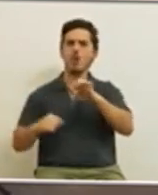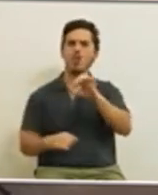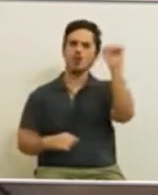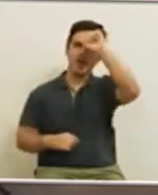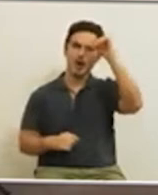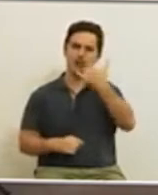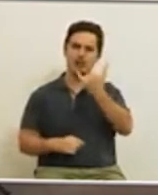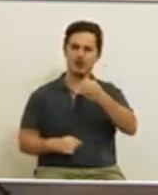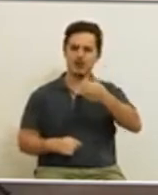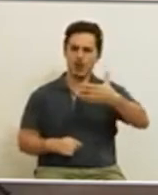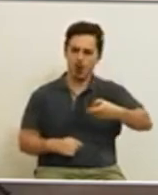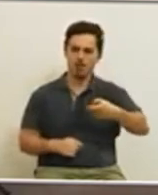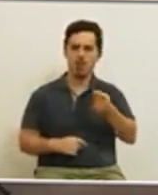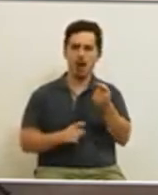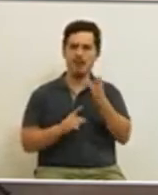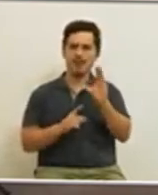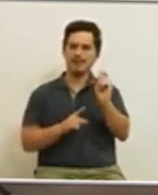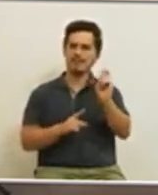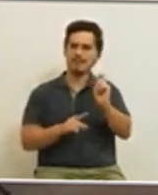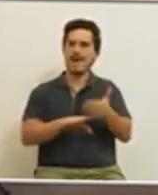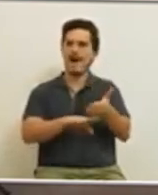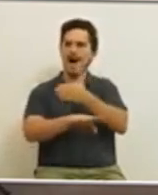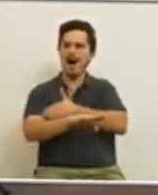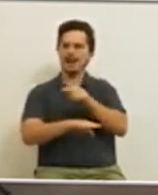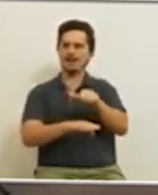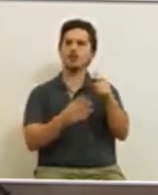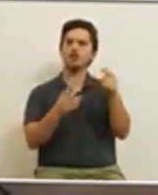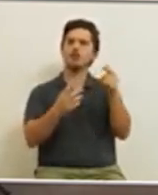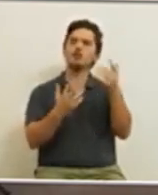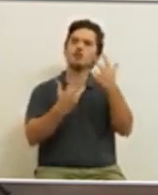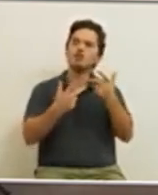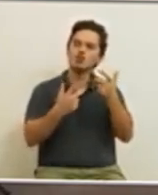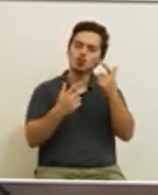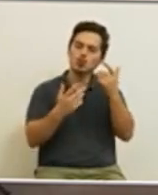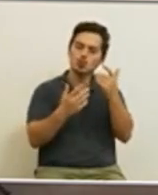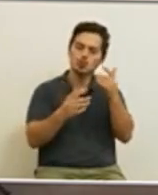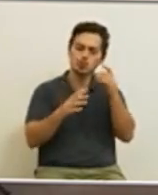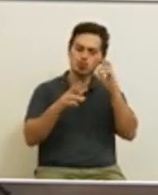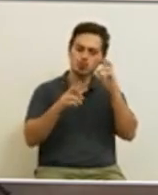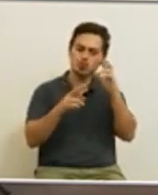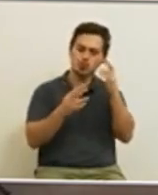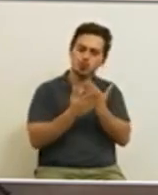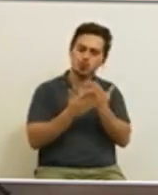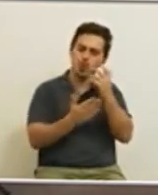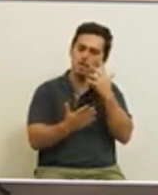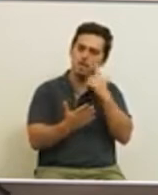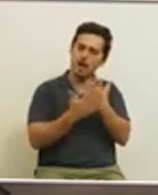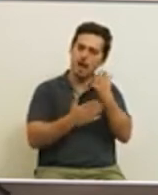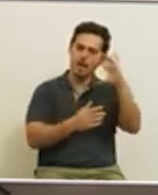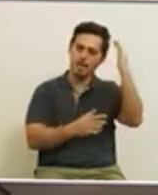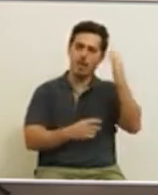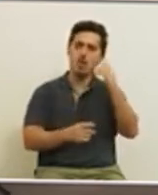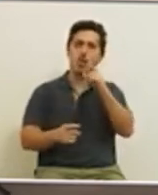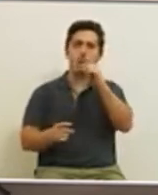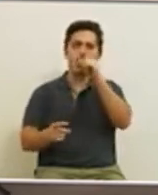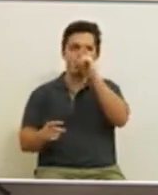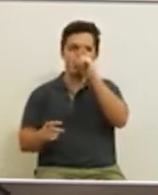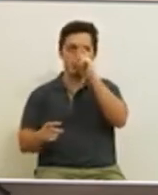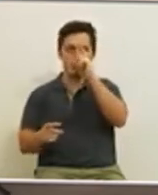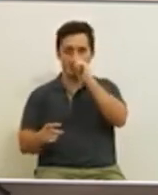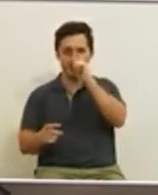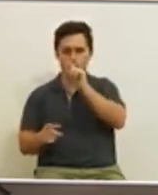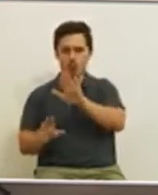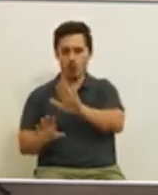2019, quase 10 meses antes de estar terminado o estudo de impacto ambiental, a localização do Montiço estava então a ser